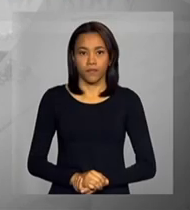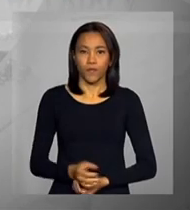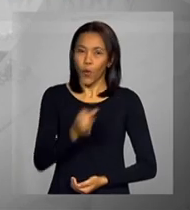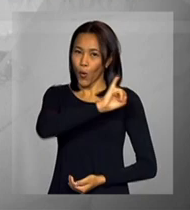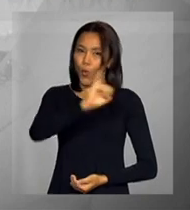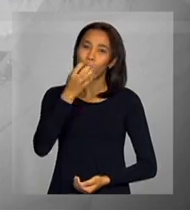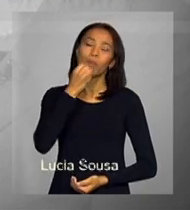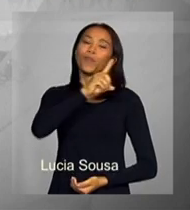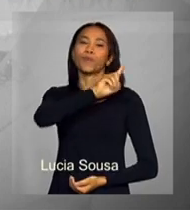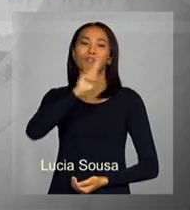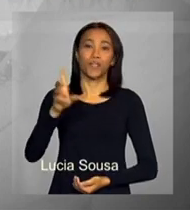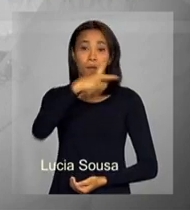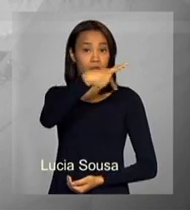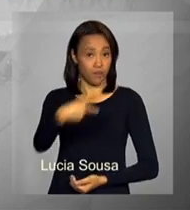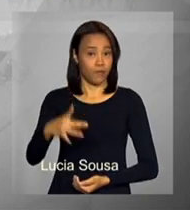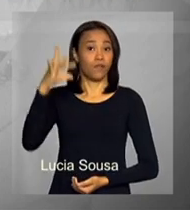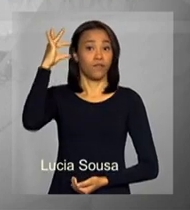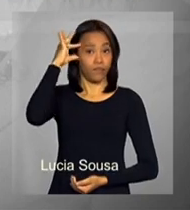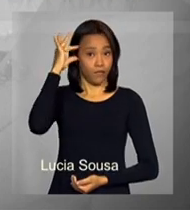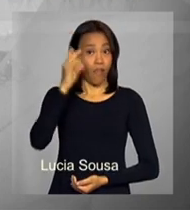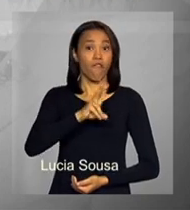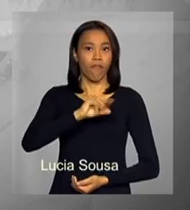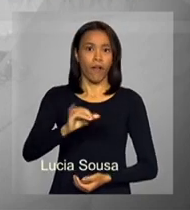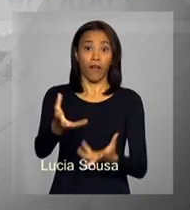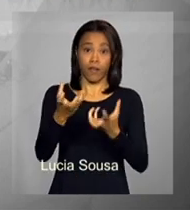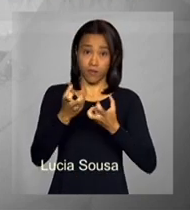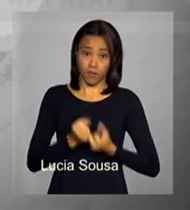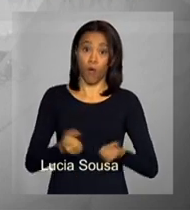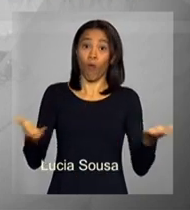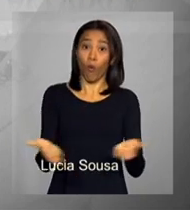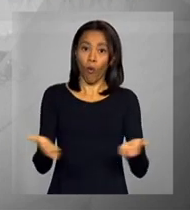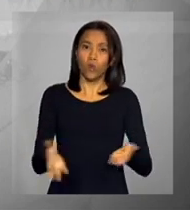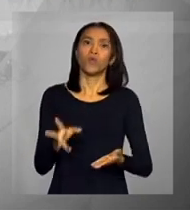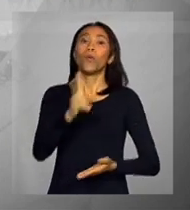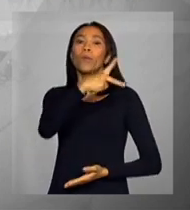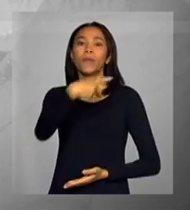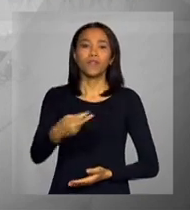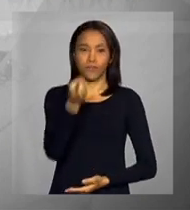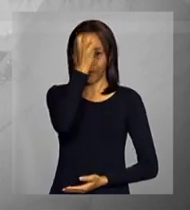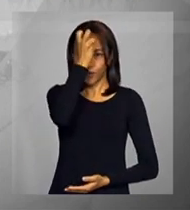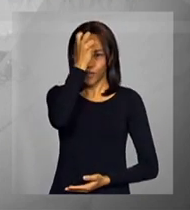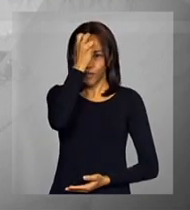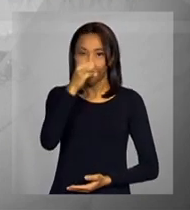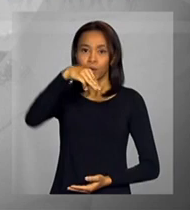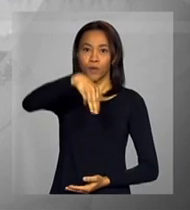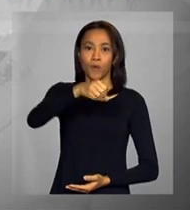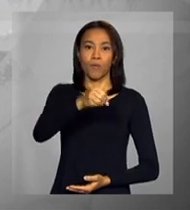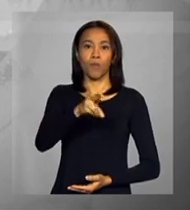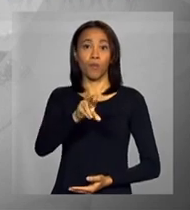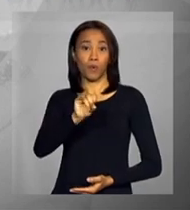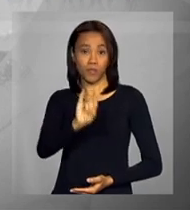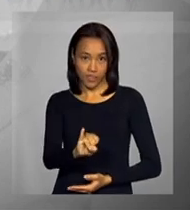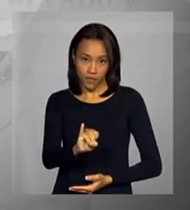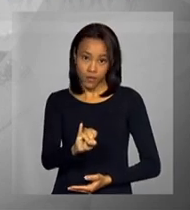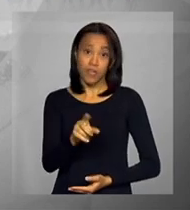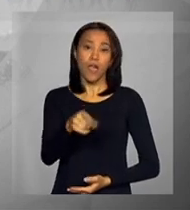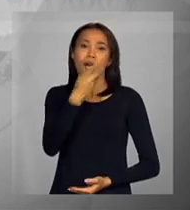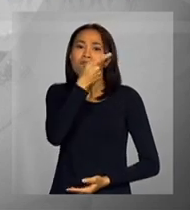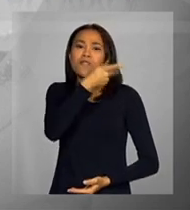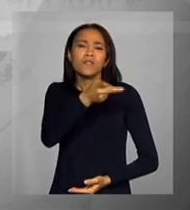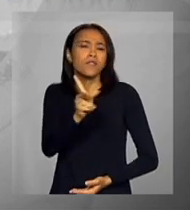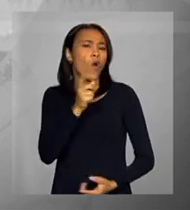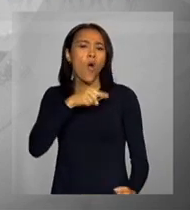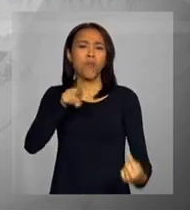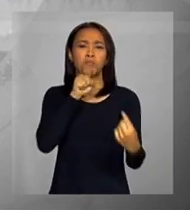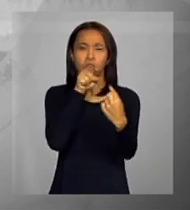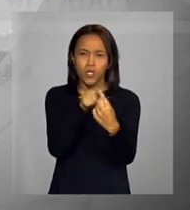Olá, bom dia. A presidenta Dilma Rousseff vai receber hoje o presidente do Egito, Mohamed Mursi. A visita